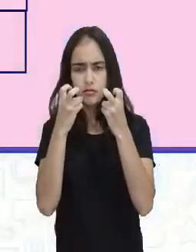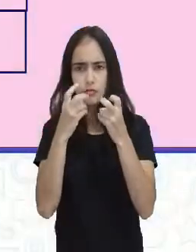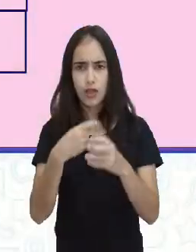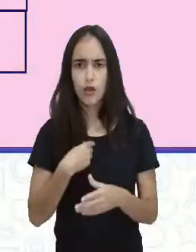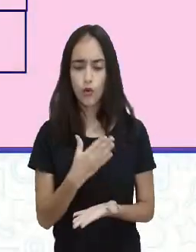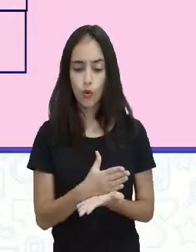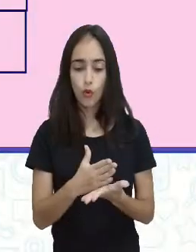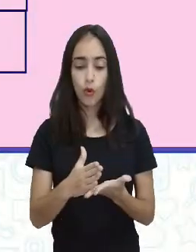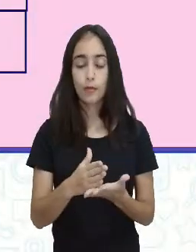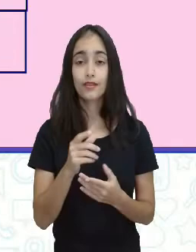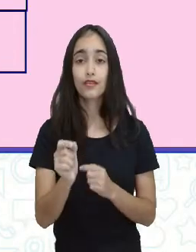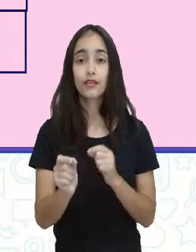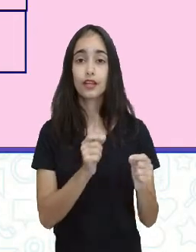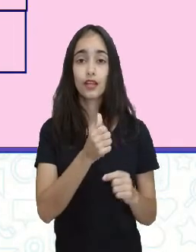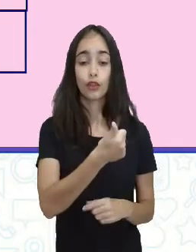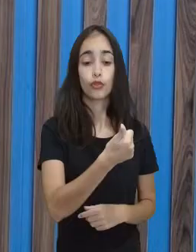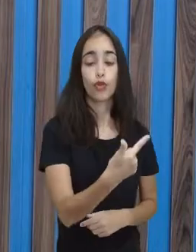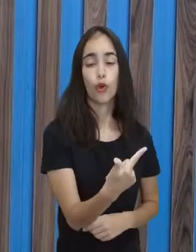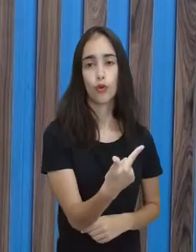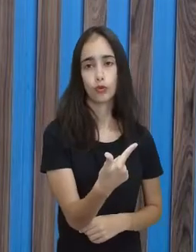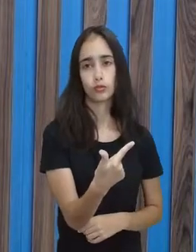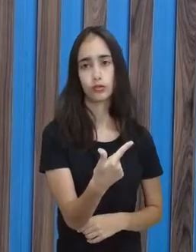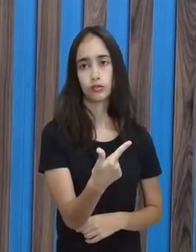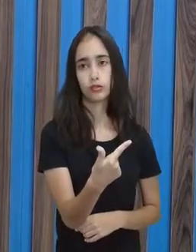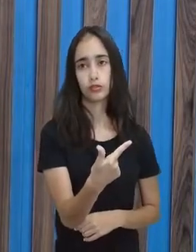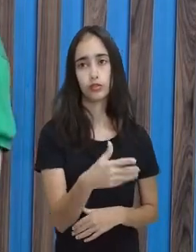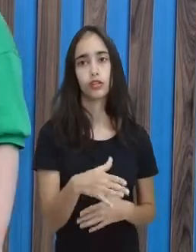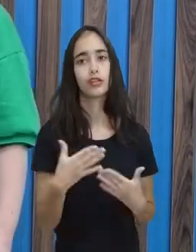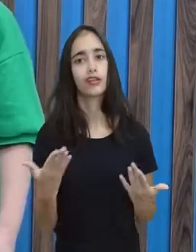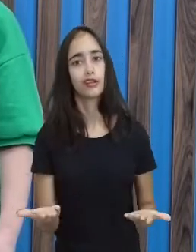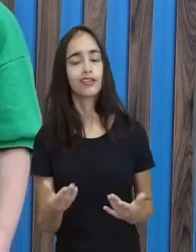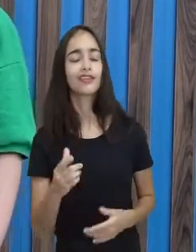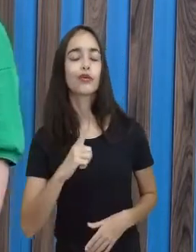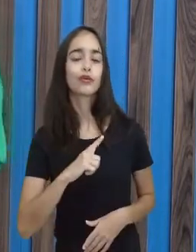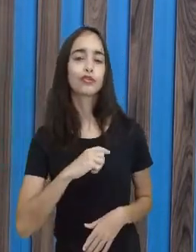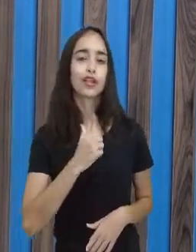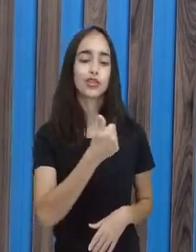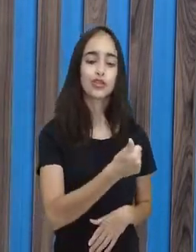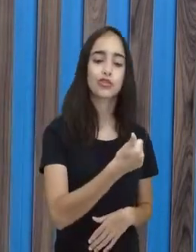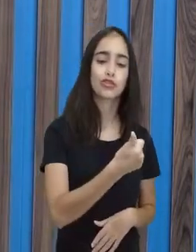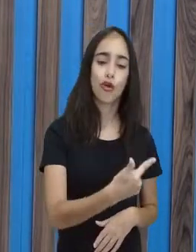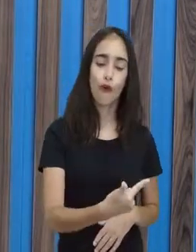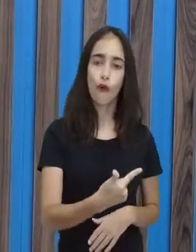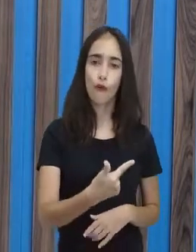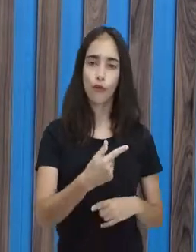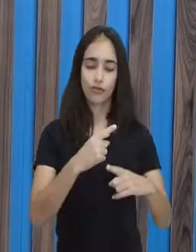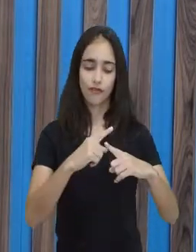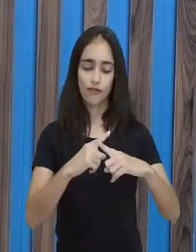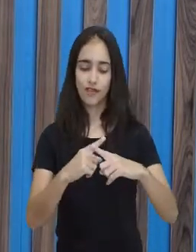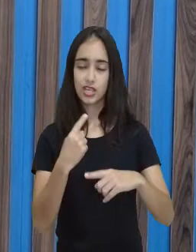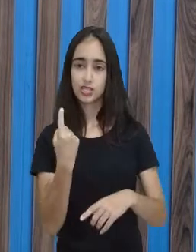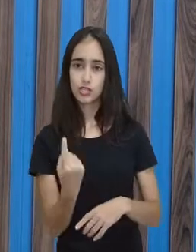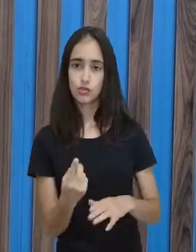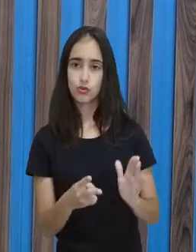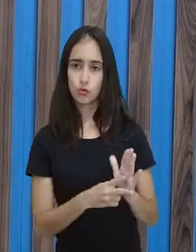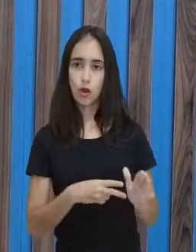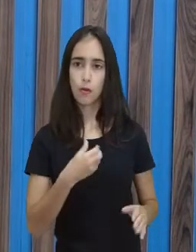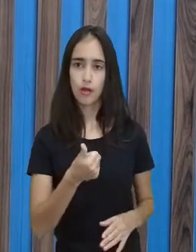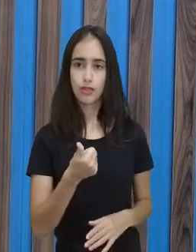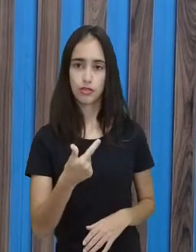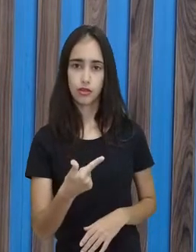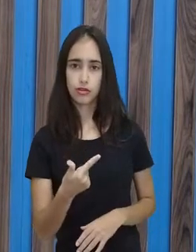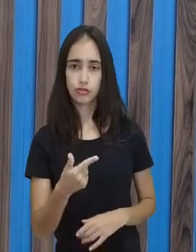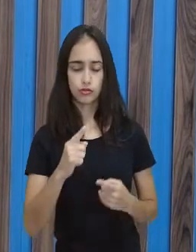comecei com doze. Então, eu tenho doze vezes um, vou ter doze. Porque aqui eu tenho um, dois, três, quatro, cinco, seis,